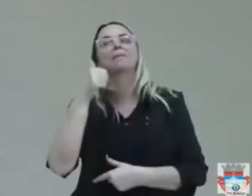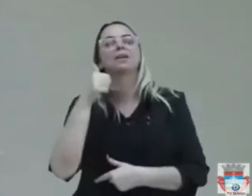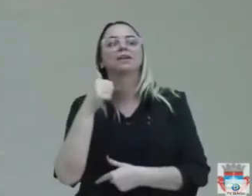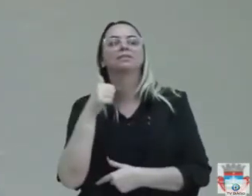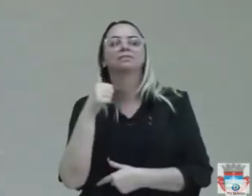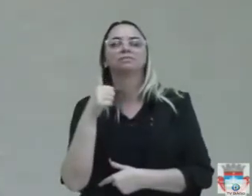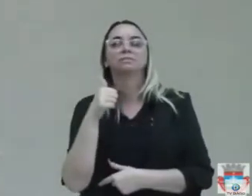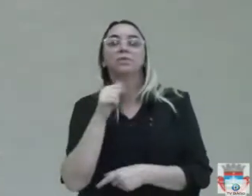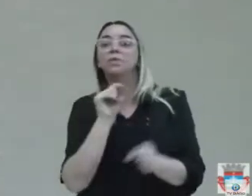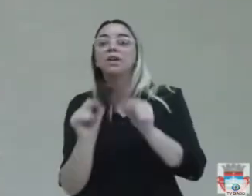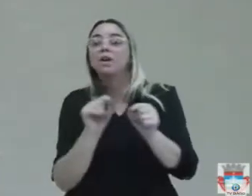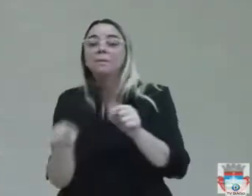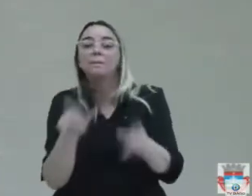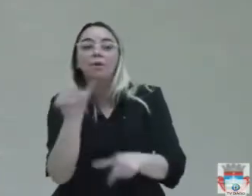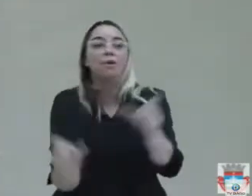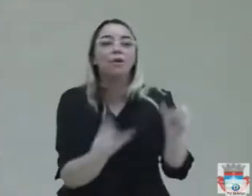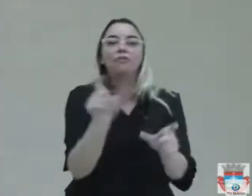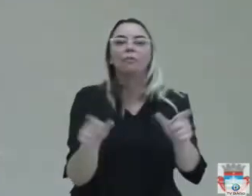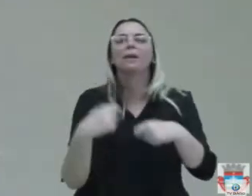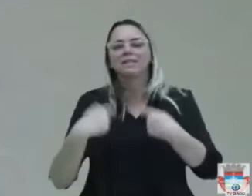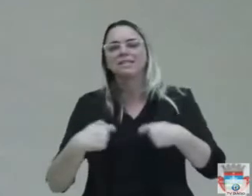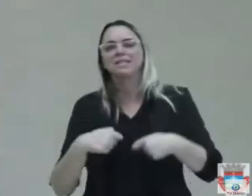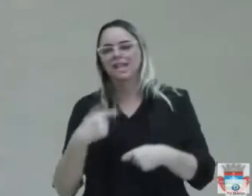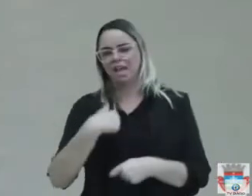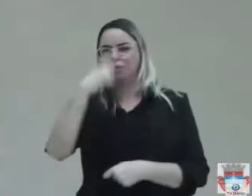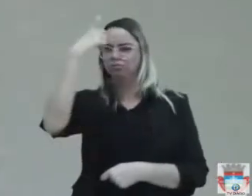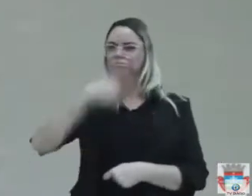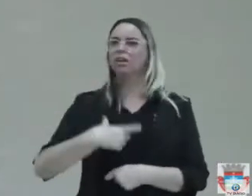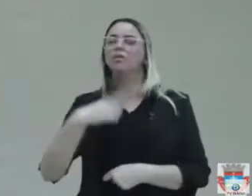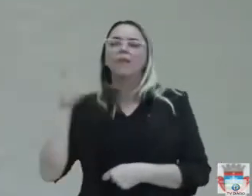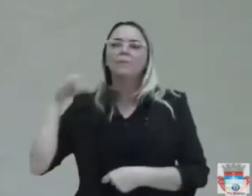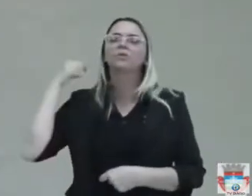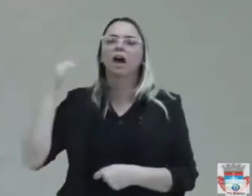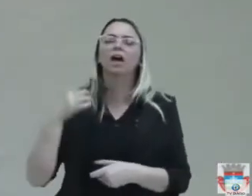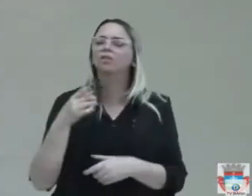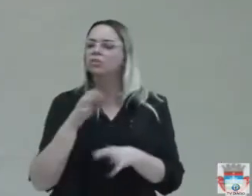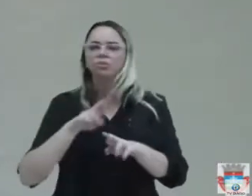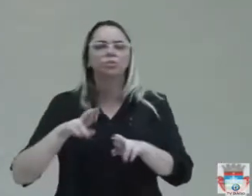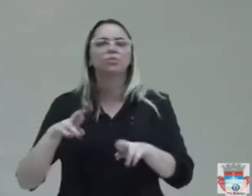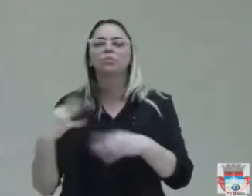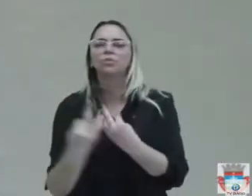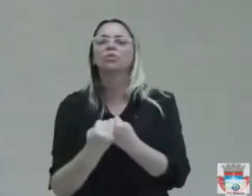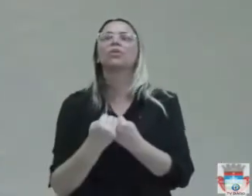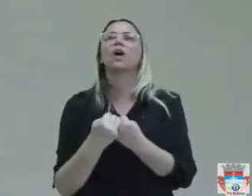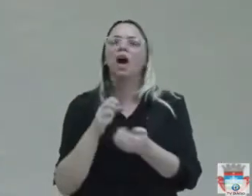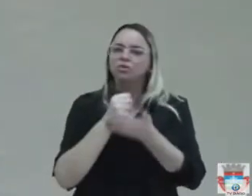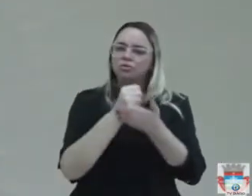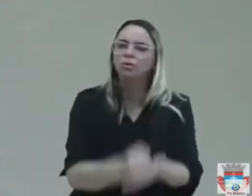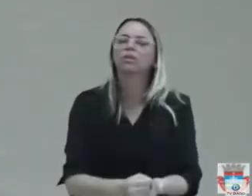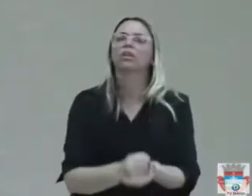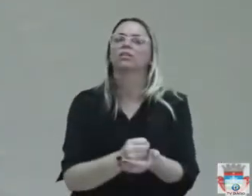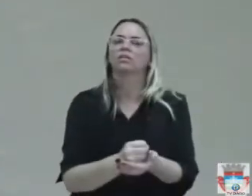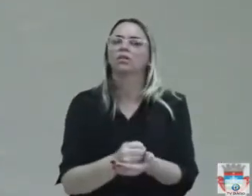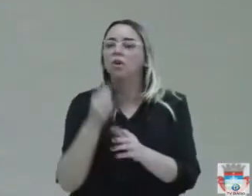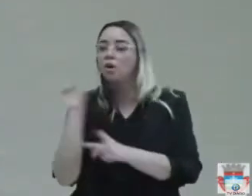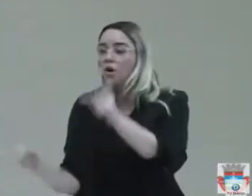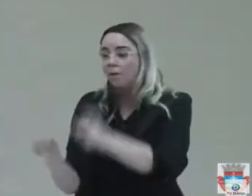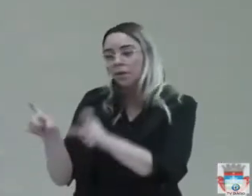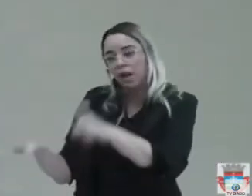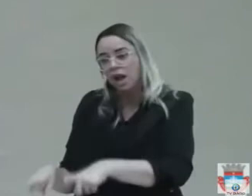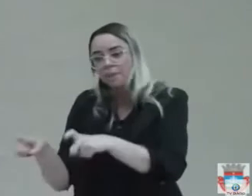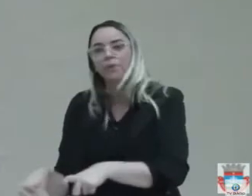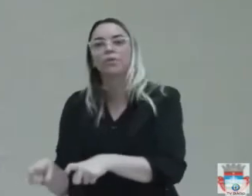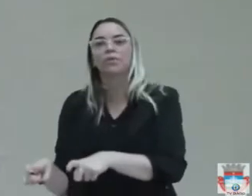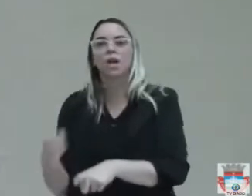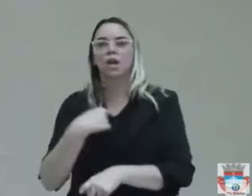empresário que sempre fez e continua fazendo pelo homem do campo e o homem da cidade de São Bento do Una. Vou